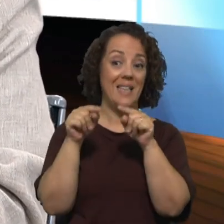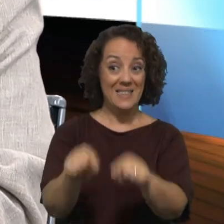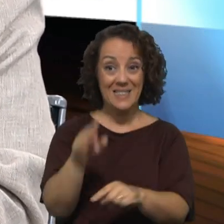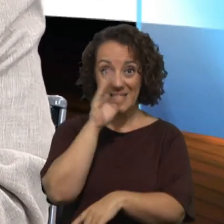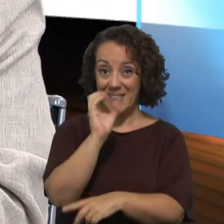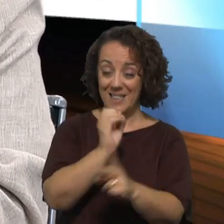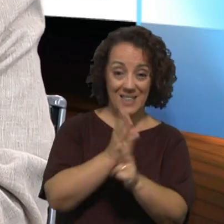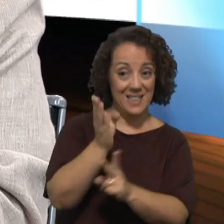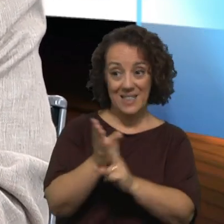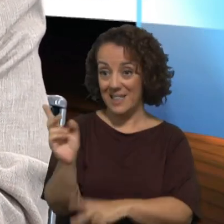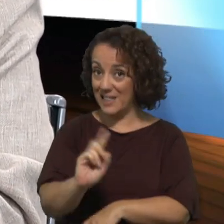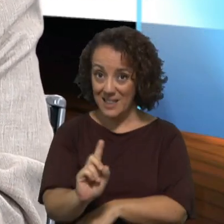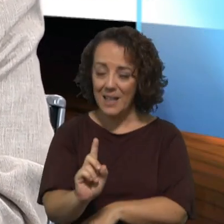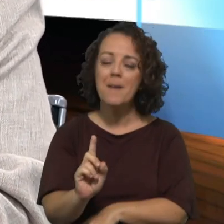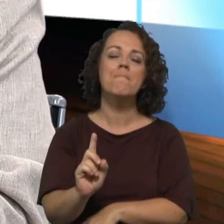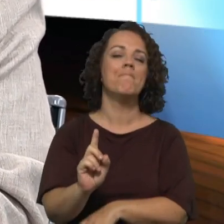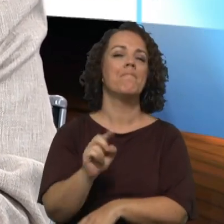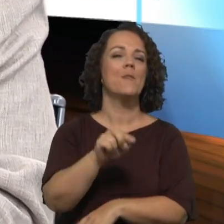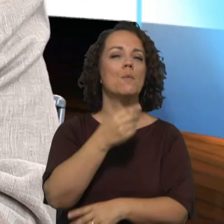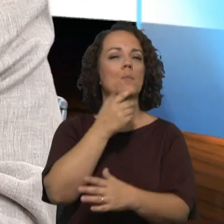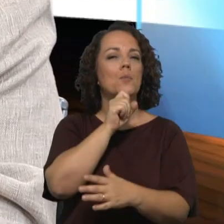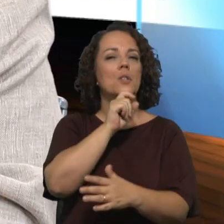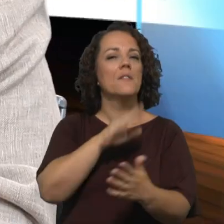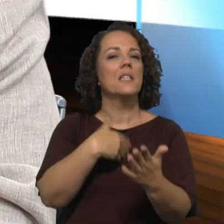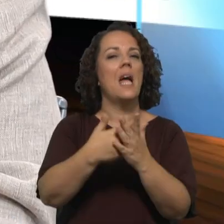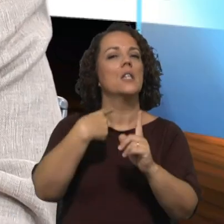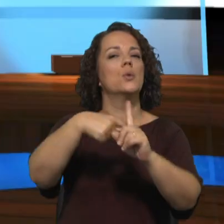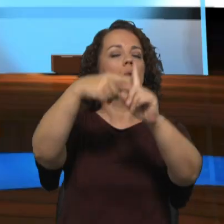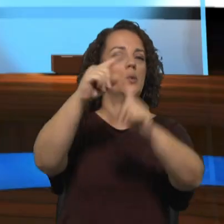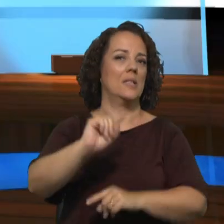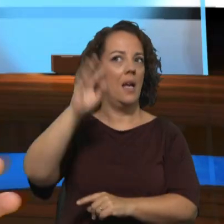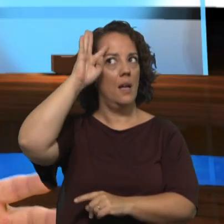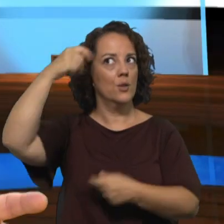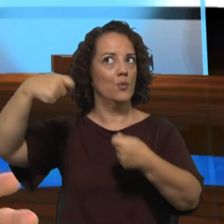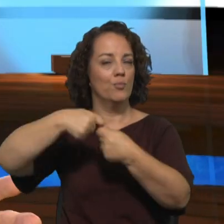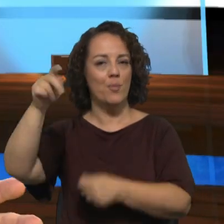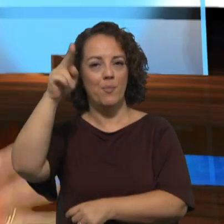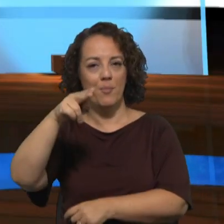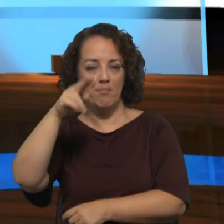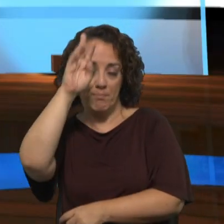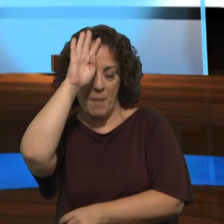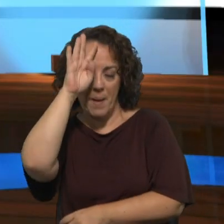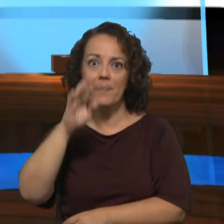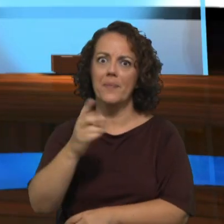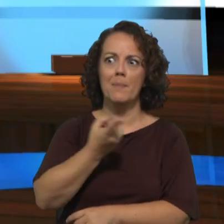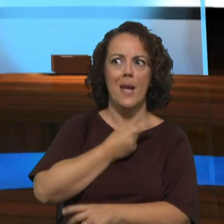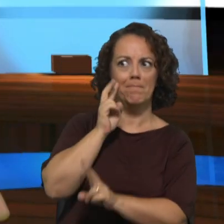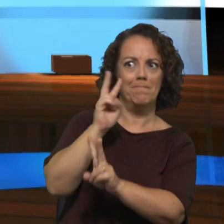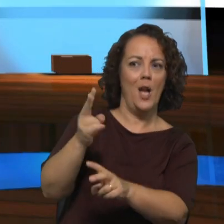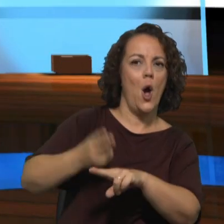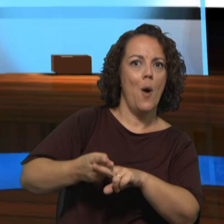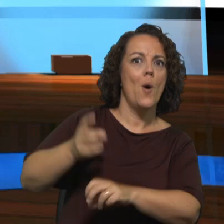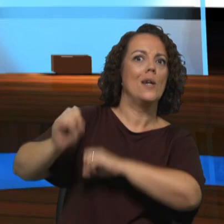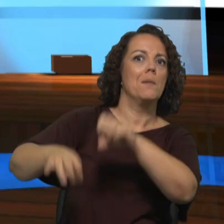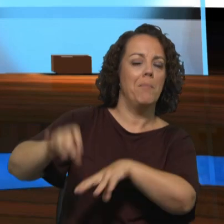sucesso que o Papa projetaria quando o convocou é bom termos os olhos postos em Roma mas há muito trabalho a fazer desde já